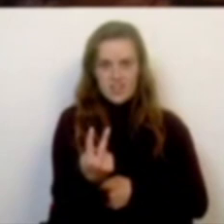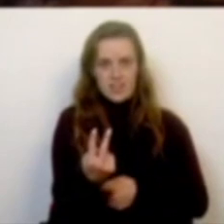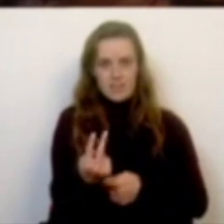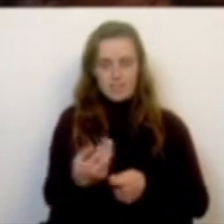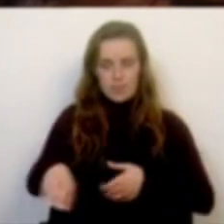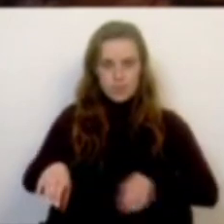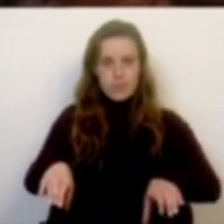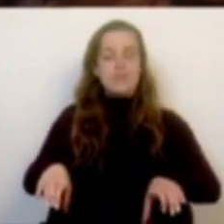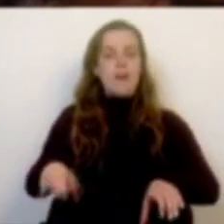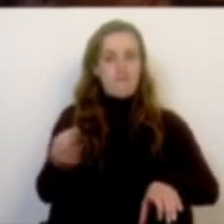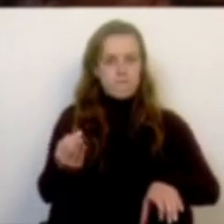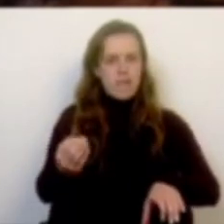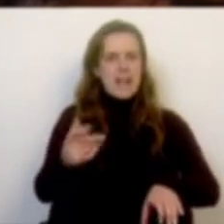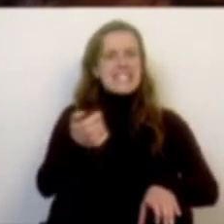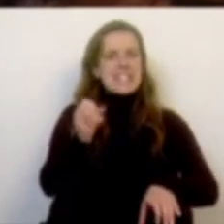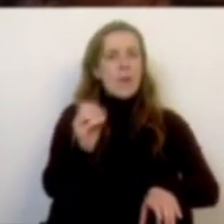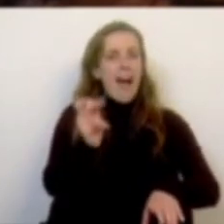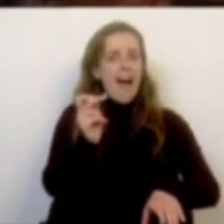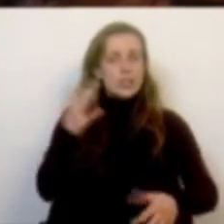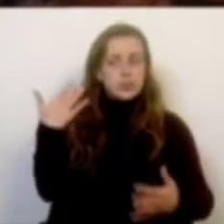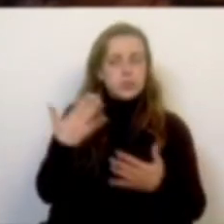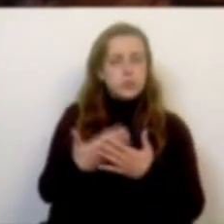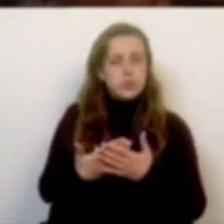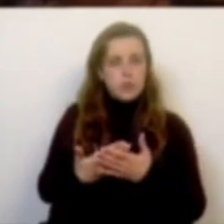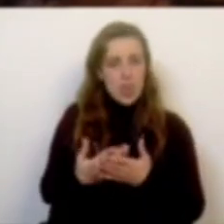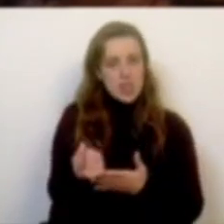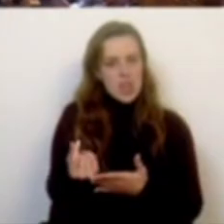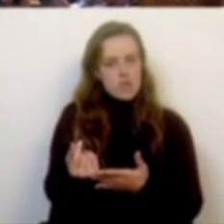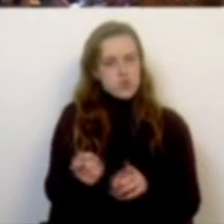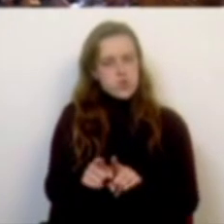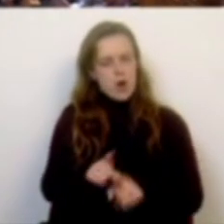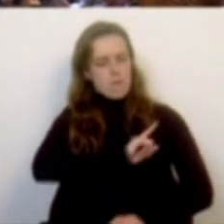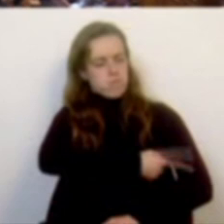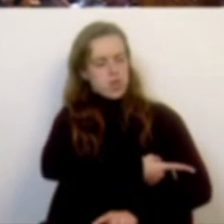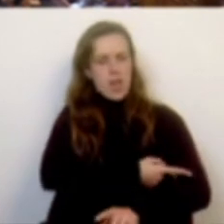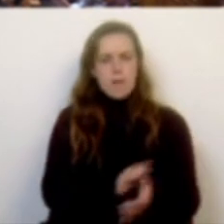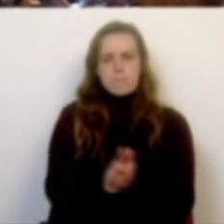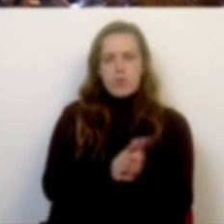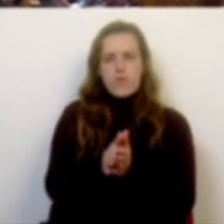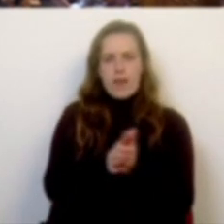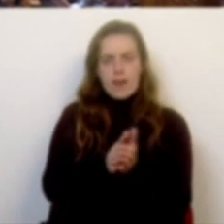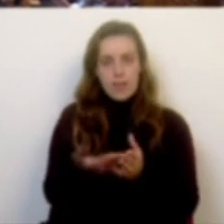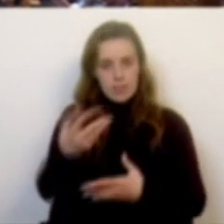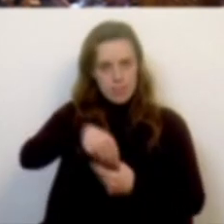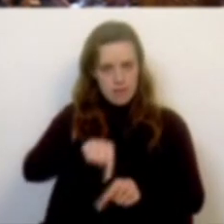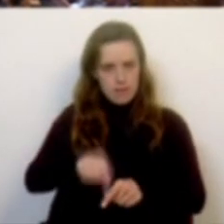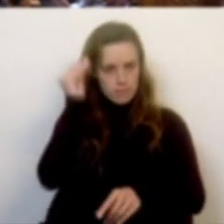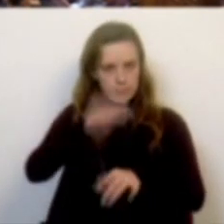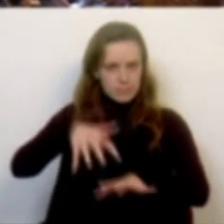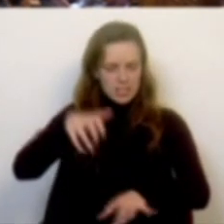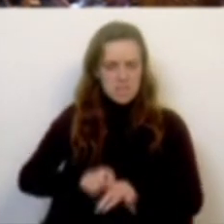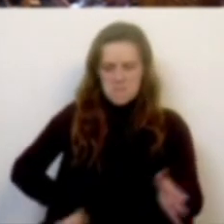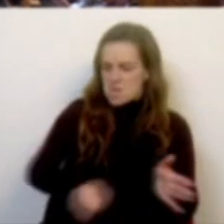anos partilham entre si os despojos e a riqueza do poder. Dois partidos que há 50 anos, perante qualquer